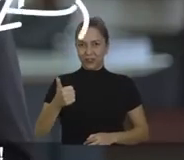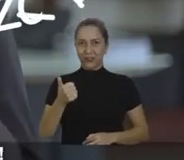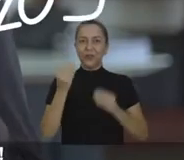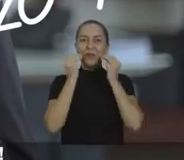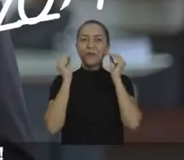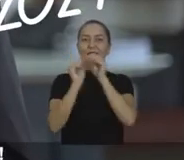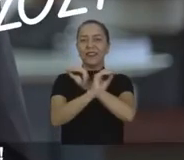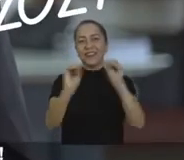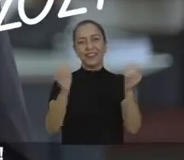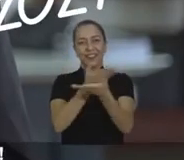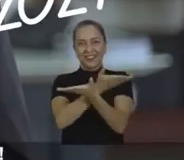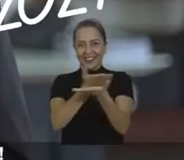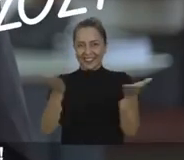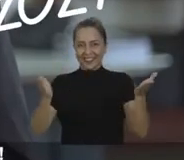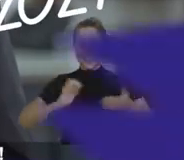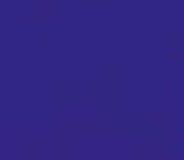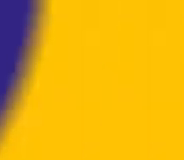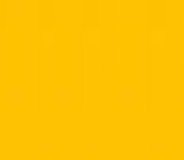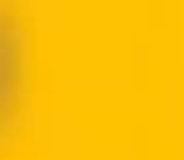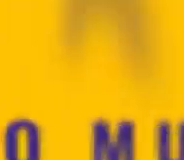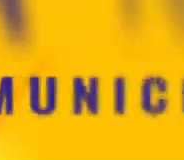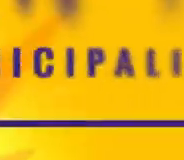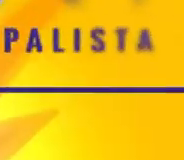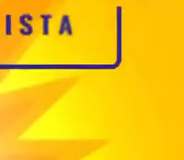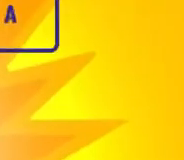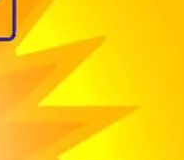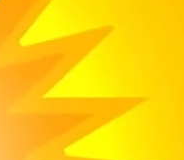e um beijo no coração de todos os senhores.